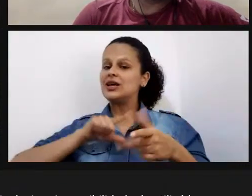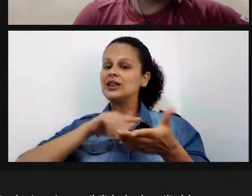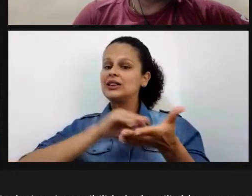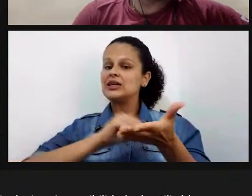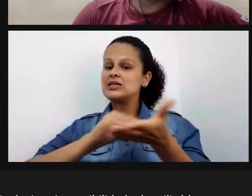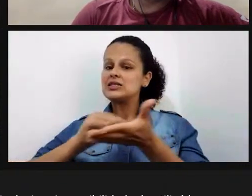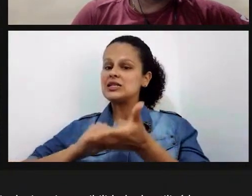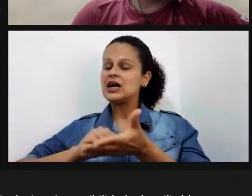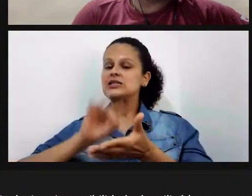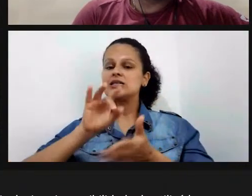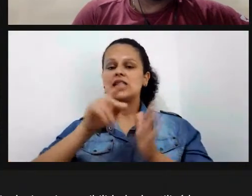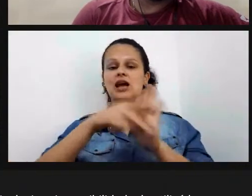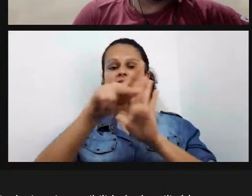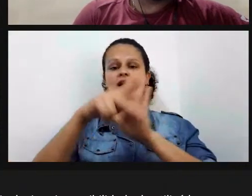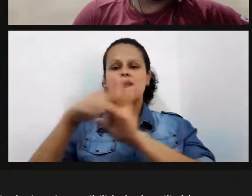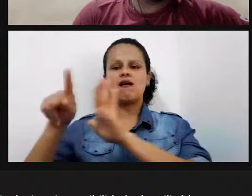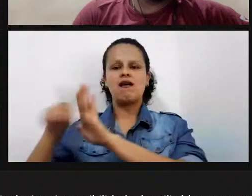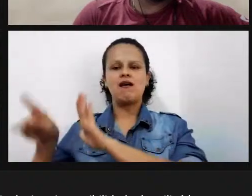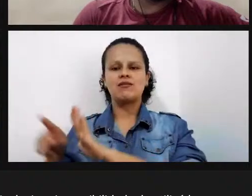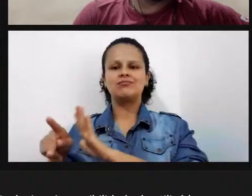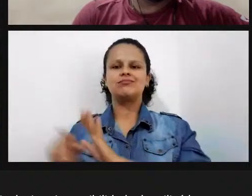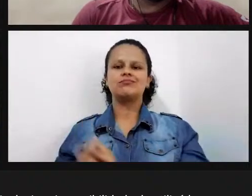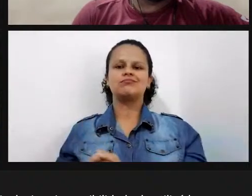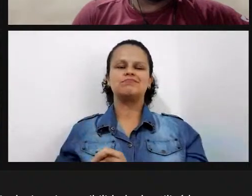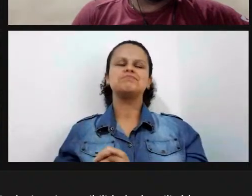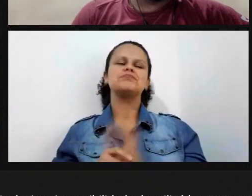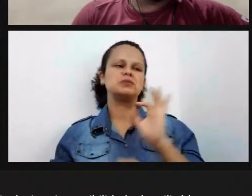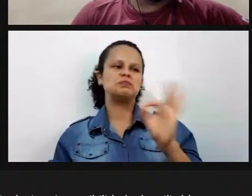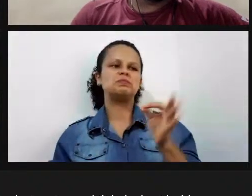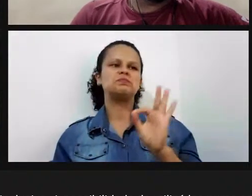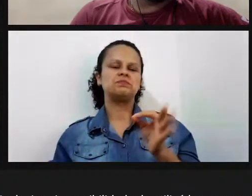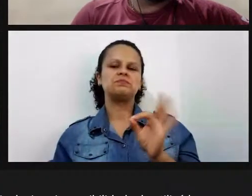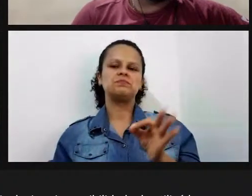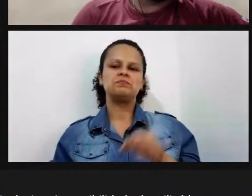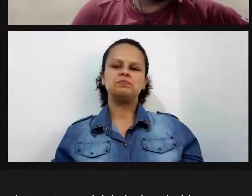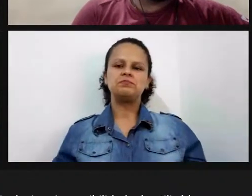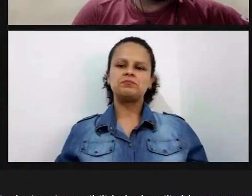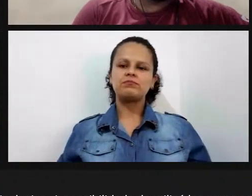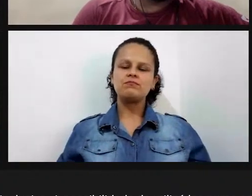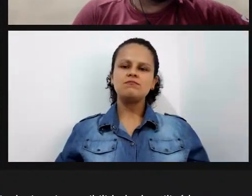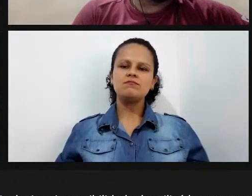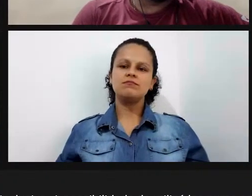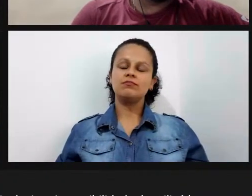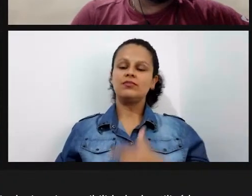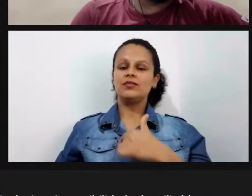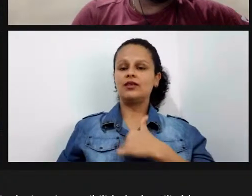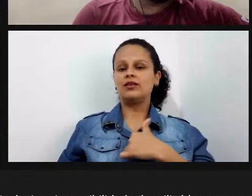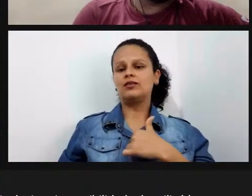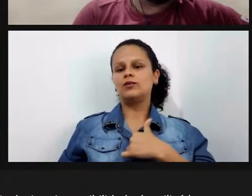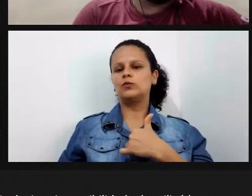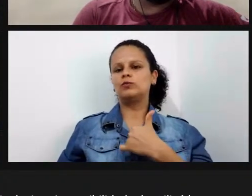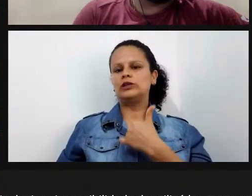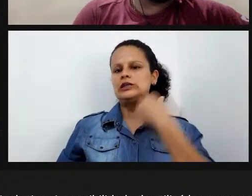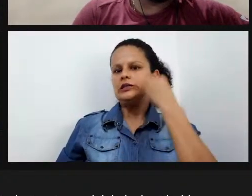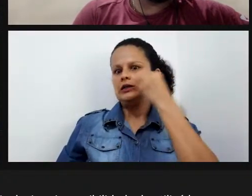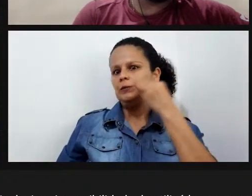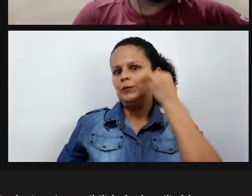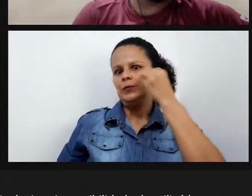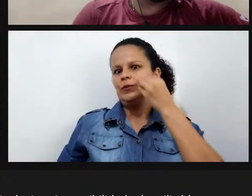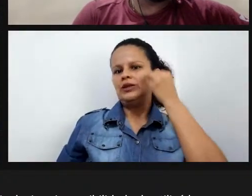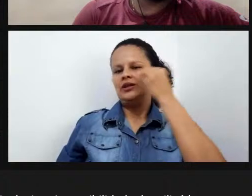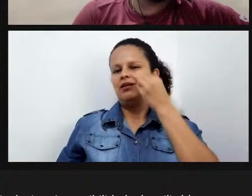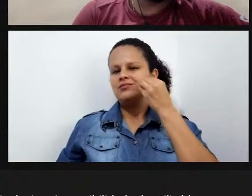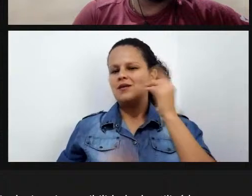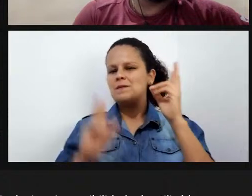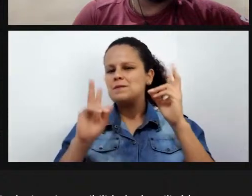né exatamente eu também não tenho uma vivência tão grande nessa parte